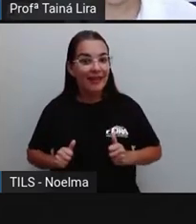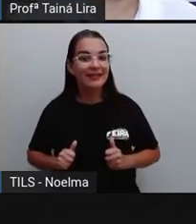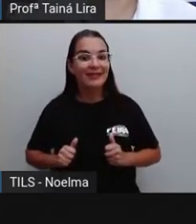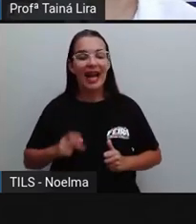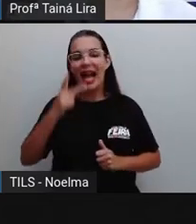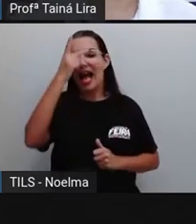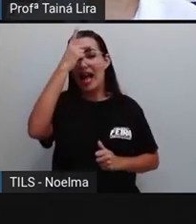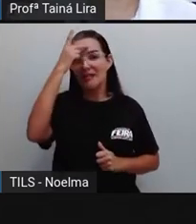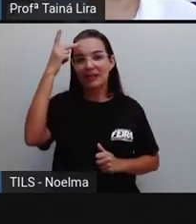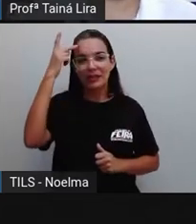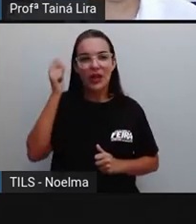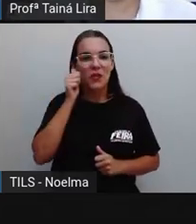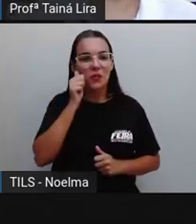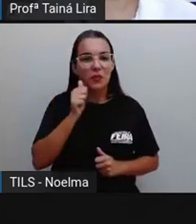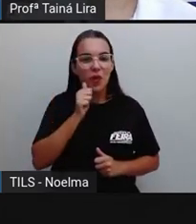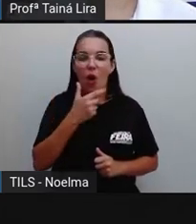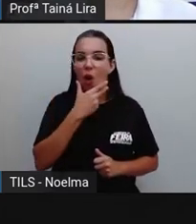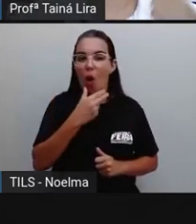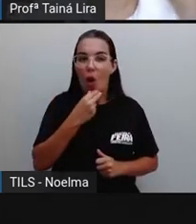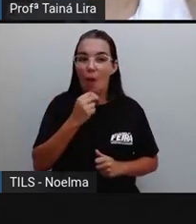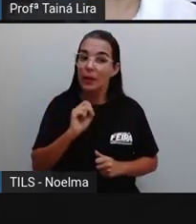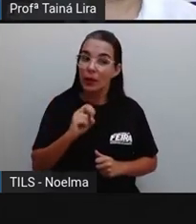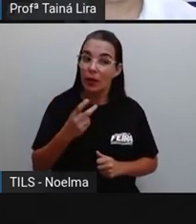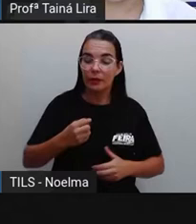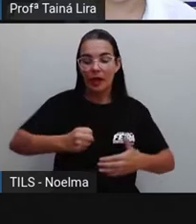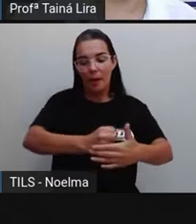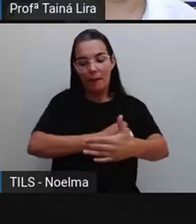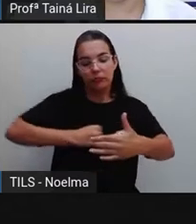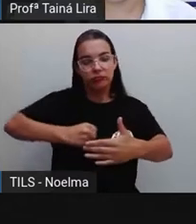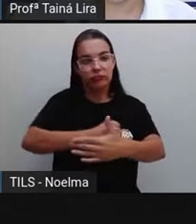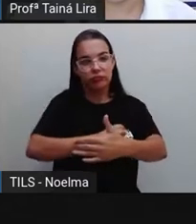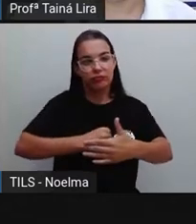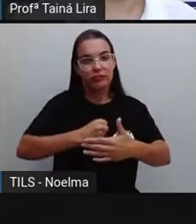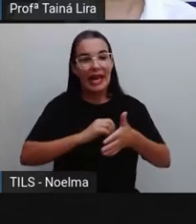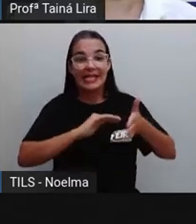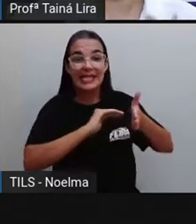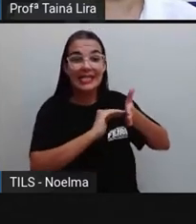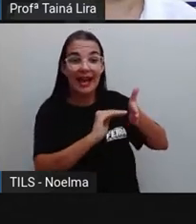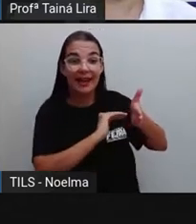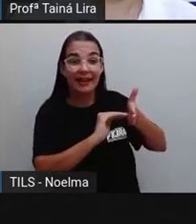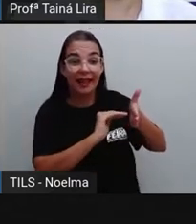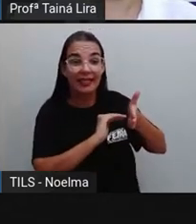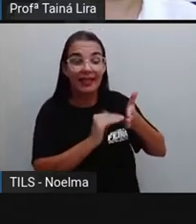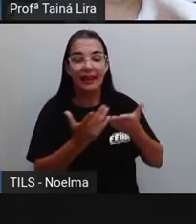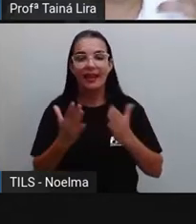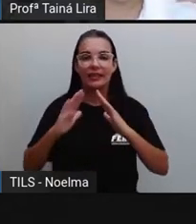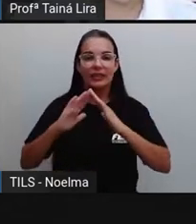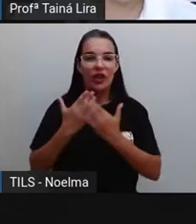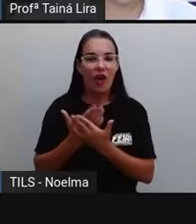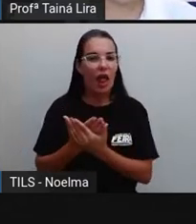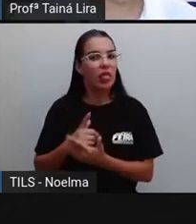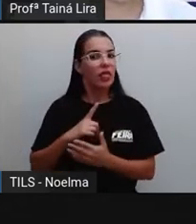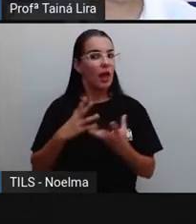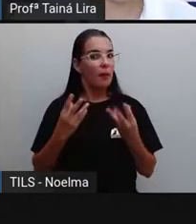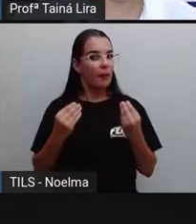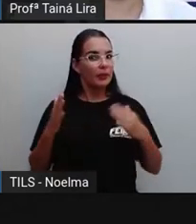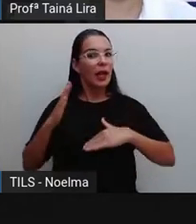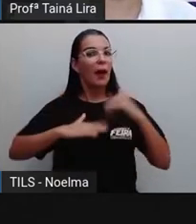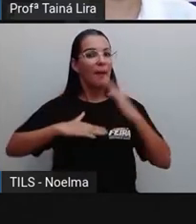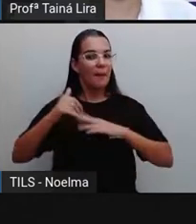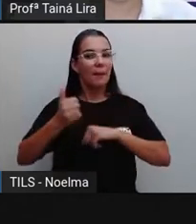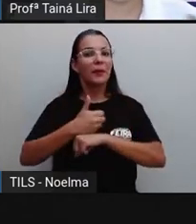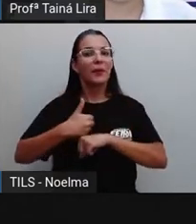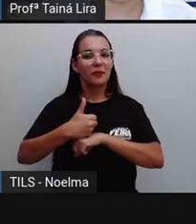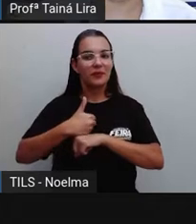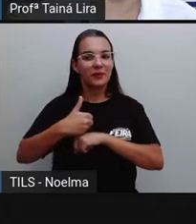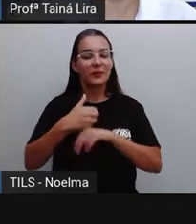merendeira, o porteiro, o secretário escolar. Então, nós temos ali várias profissões, não é? Sendo